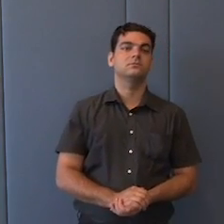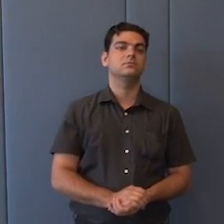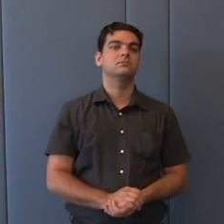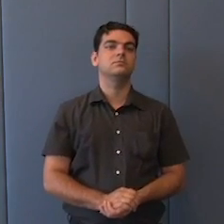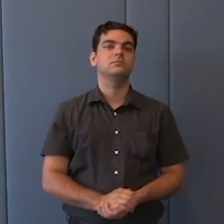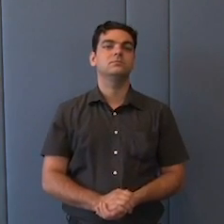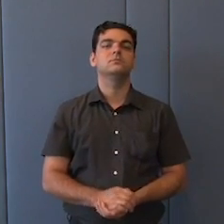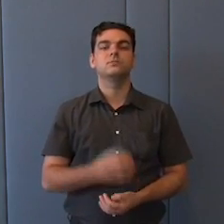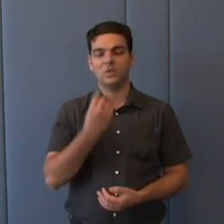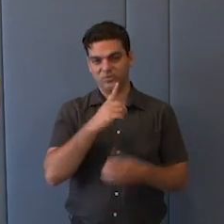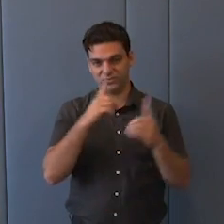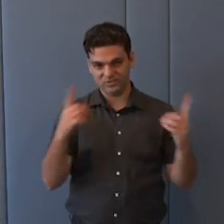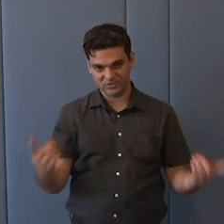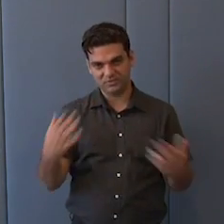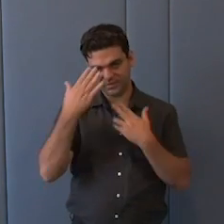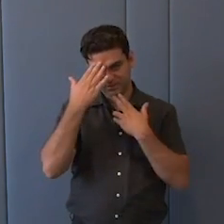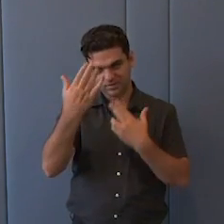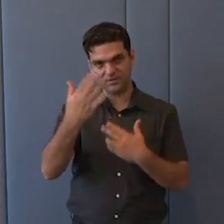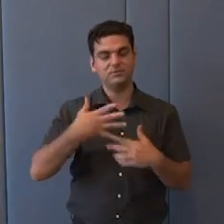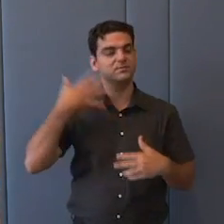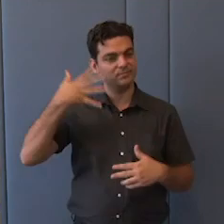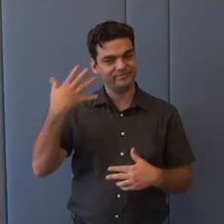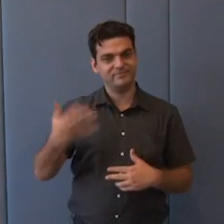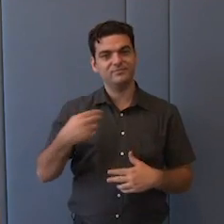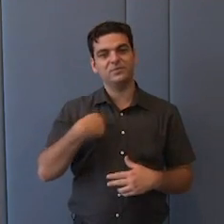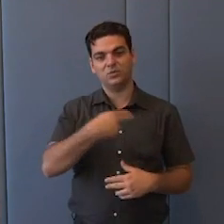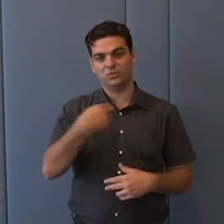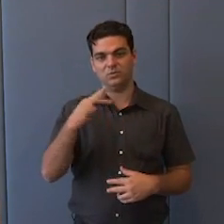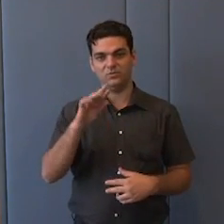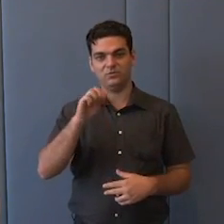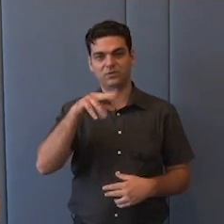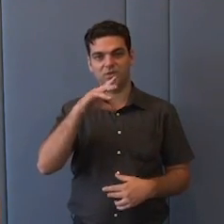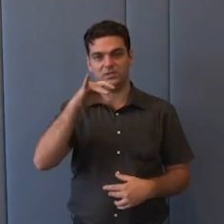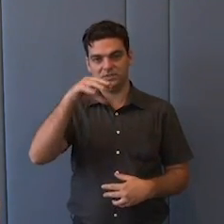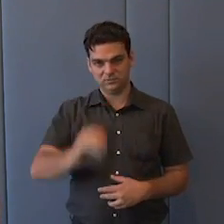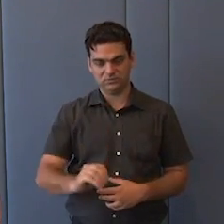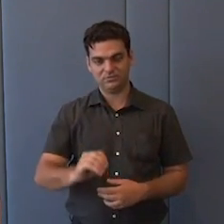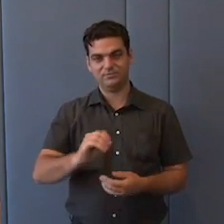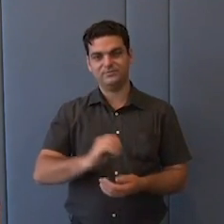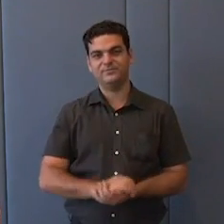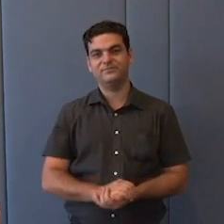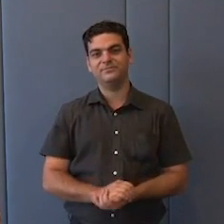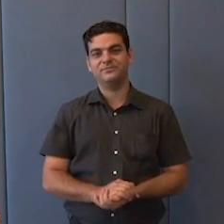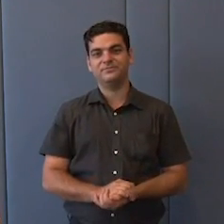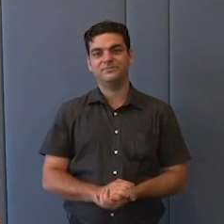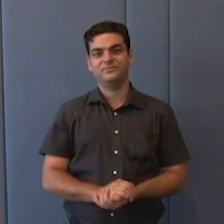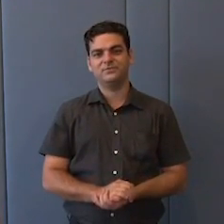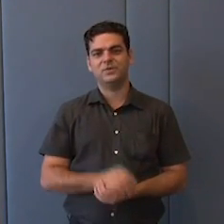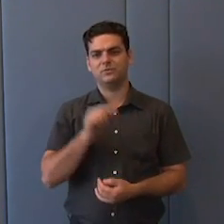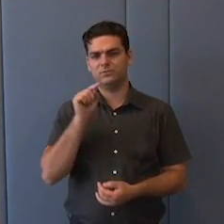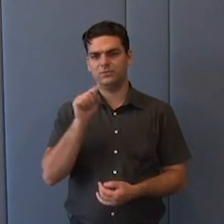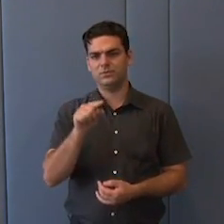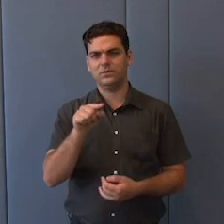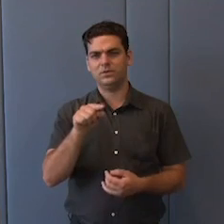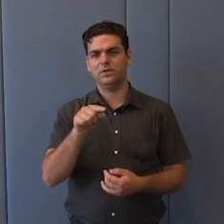Bom dia, ministro. Mais uma vez, muito obrigado pela sua presença. Meu nome é Francisco, aluno aqui do Rio Branco. O senhor mencionou